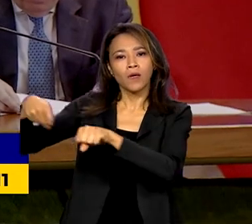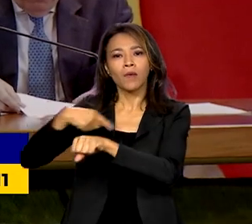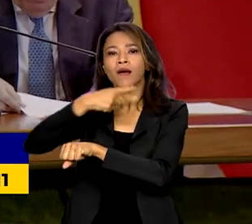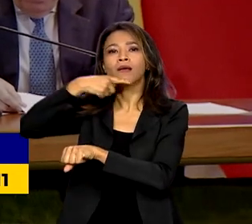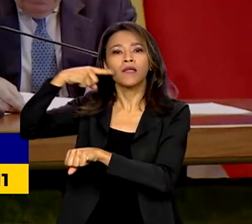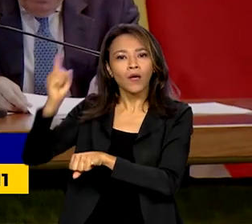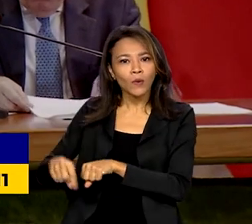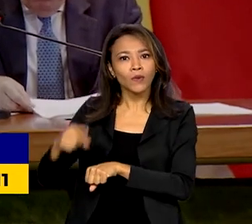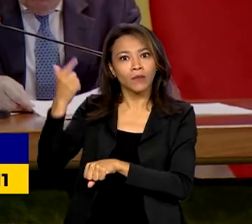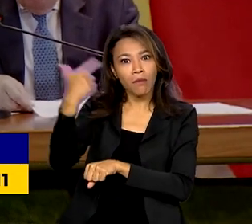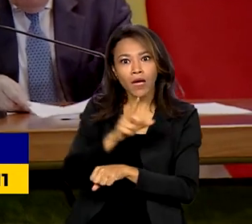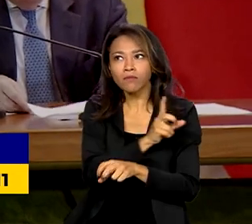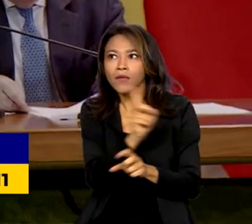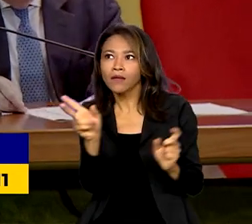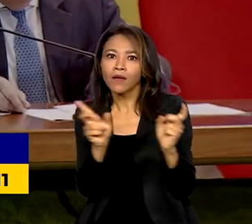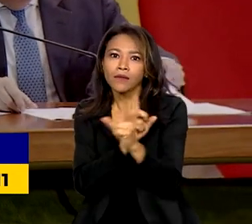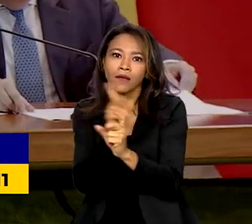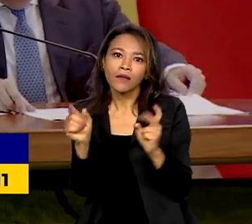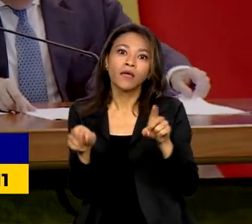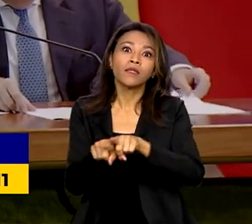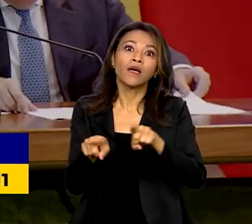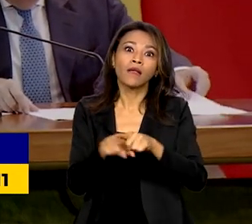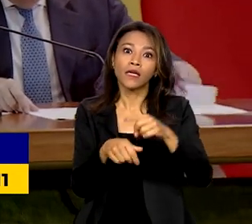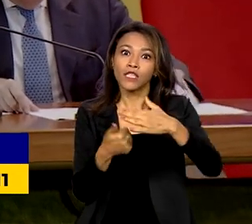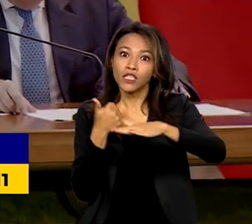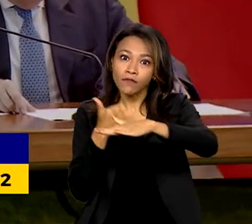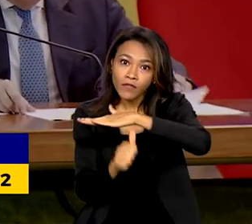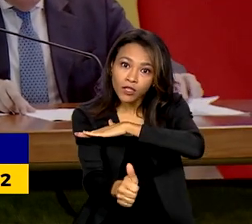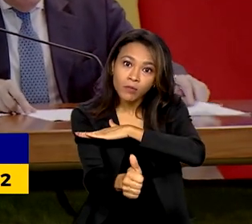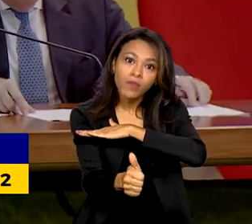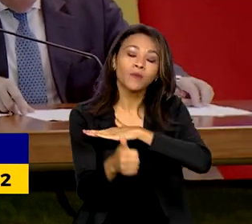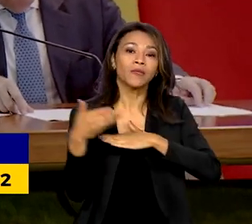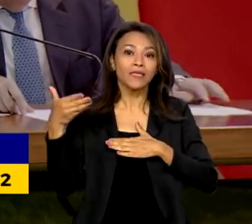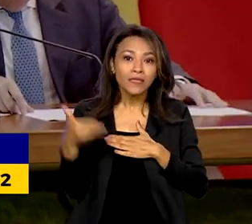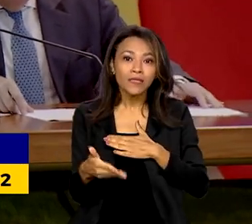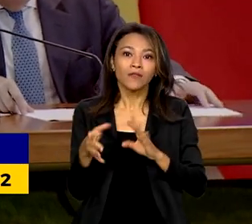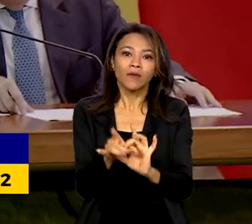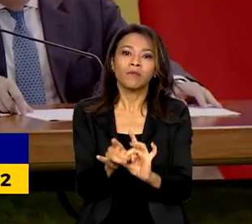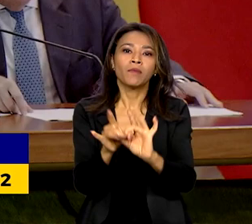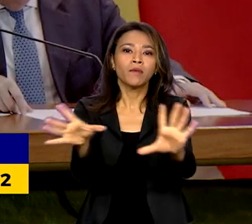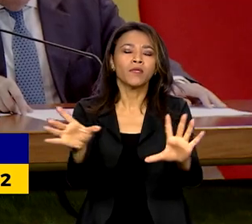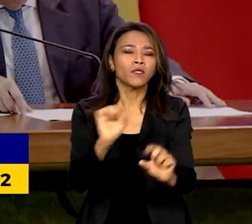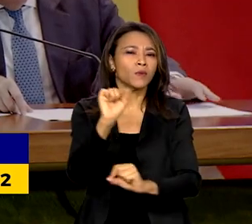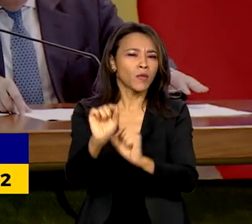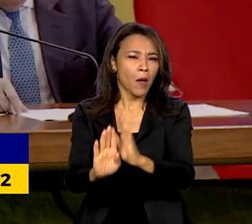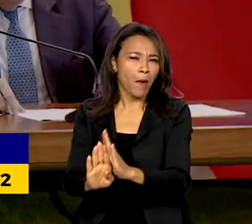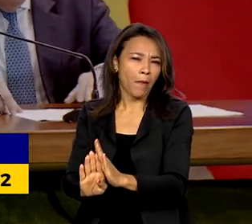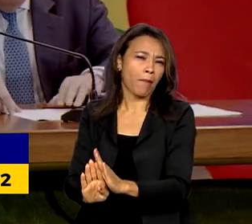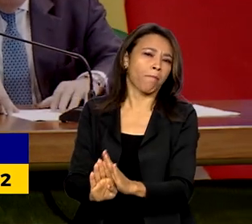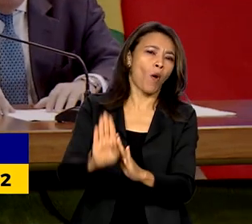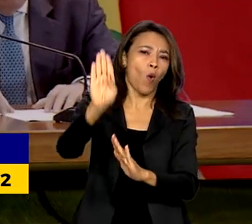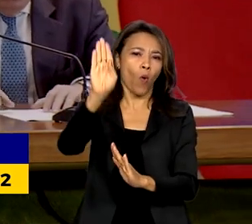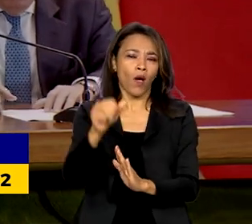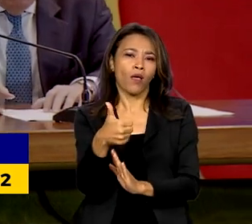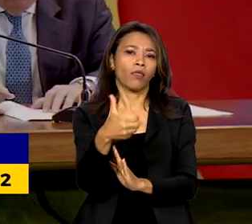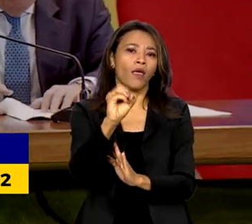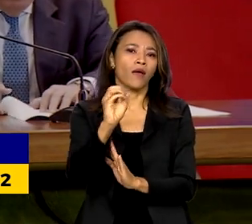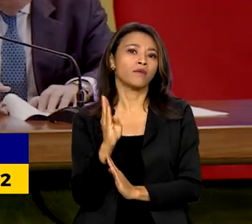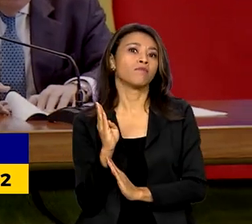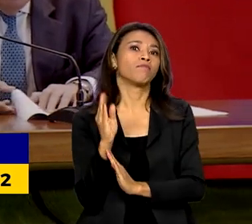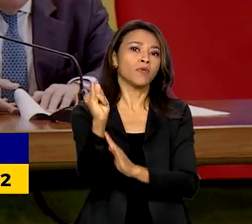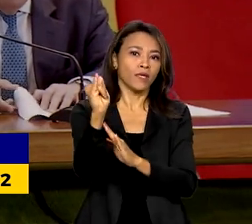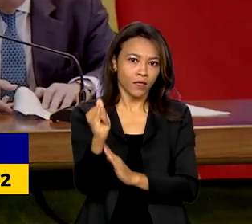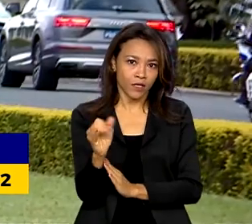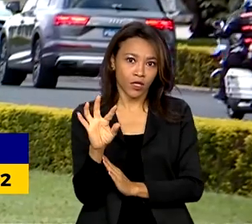comercial e investimentos, o que nos permitirá ultrapassar a meta de 10 bilhões de dólares do